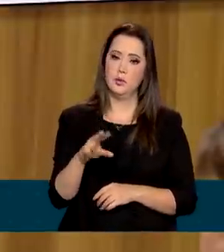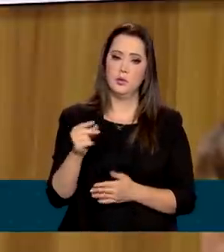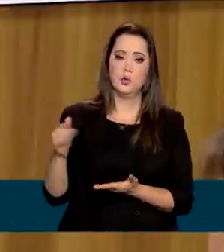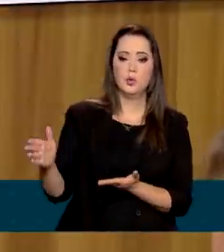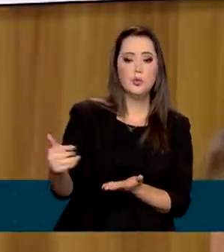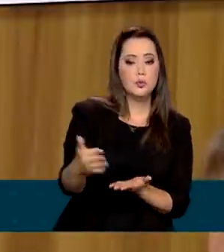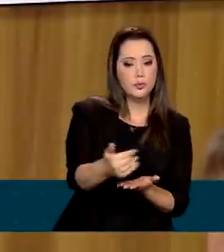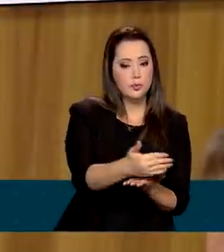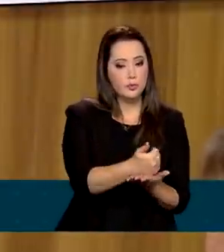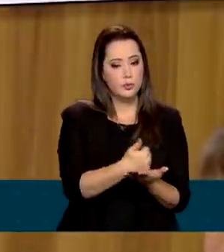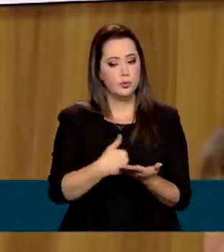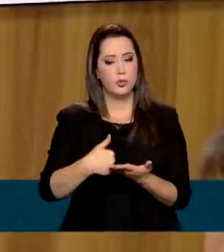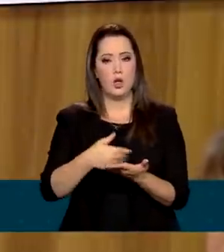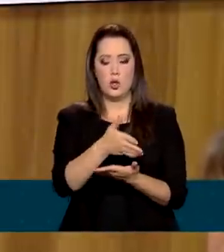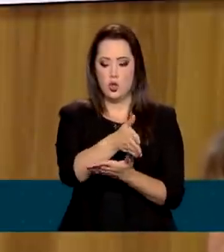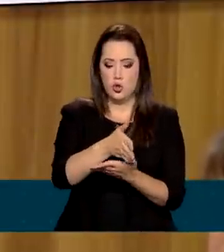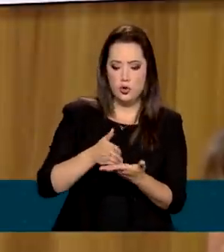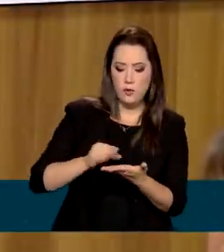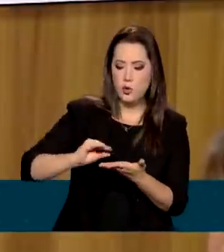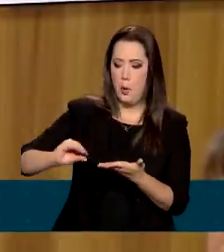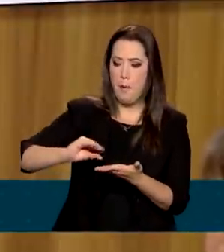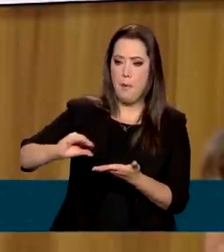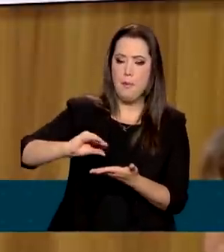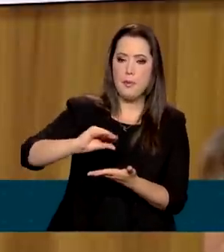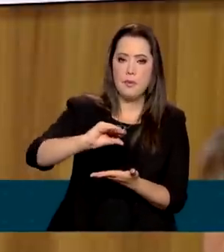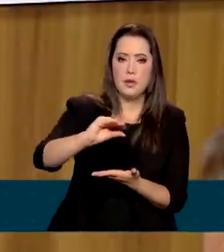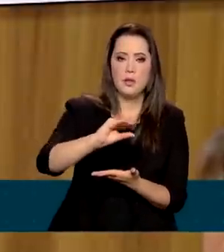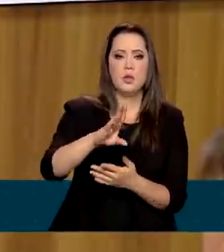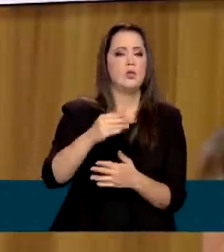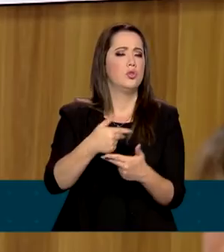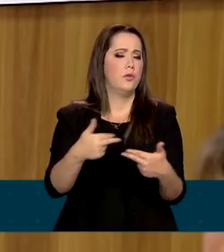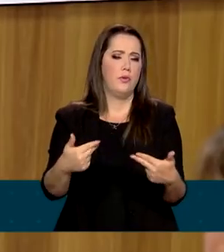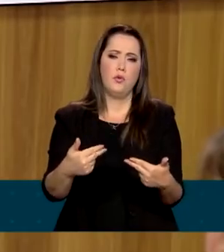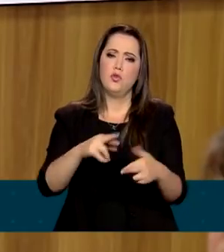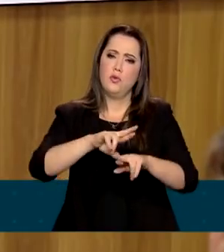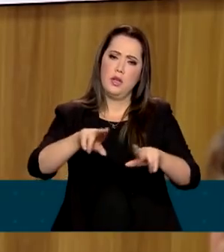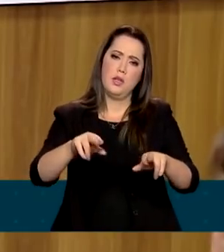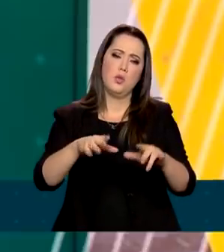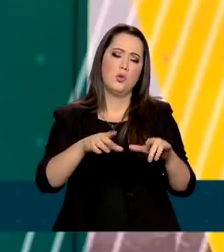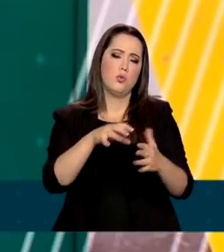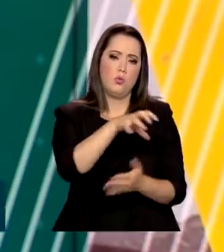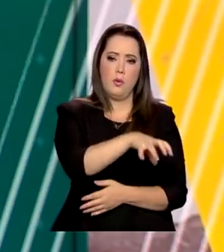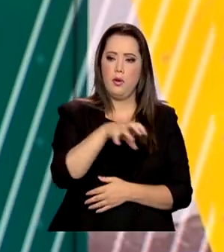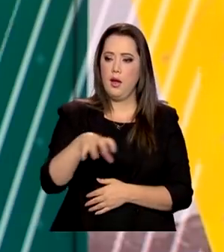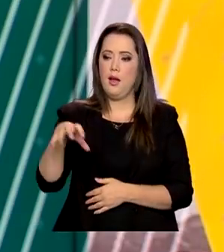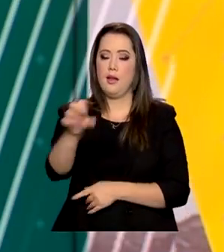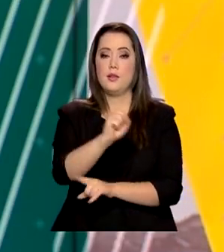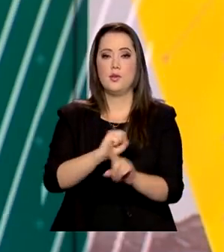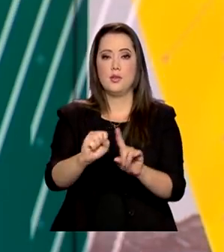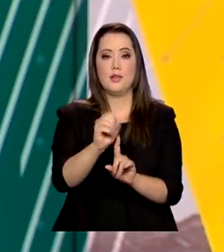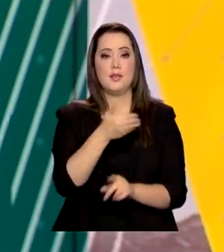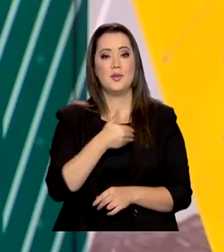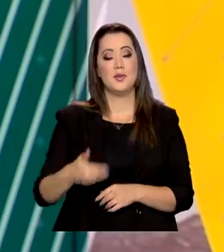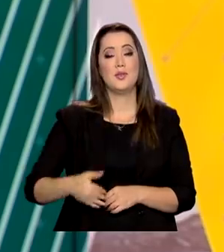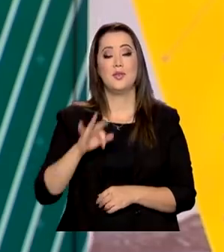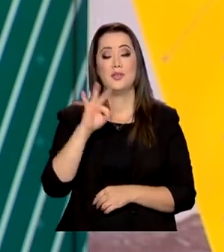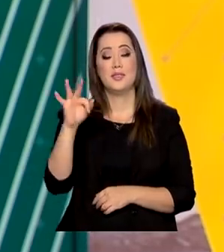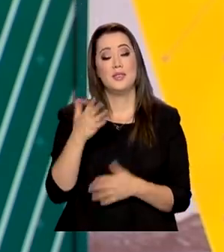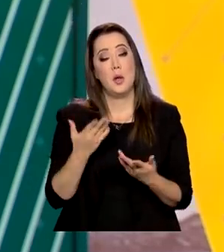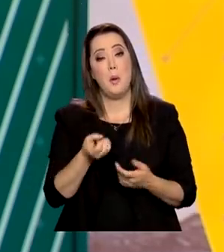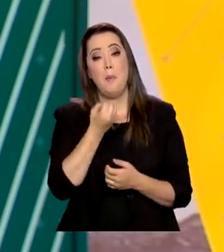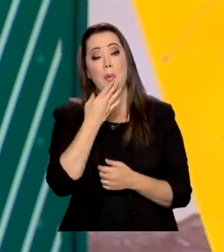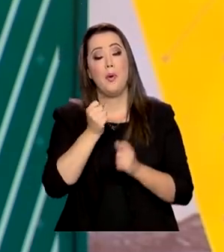arrecadado vai para diversas ações sociais do governo federal. É boa sorte para todo mundo.